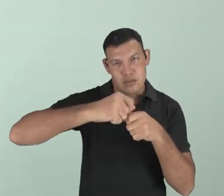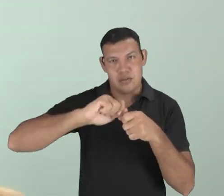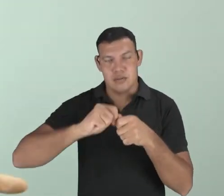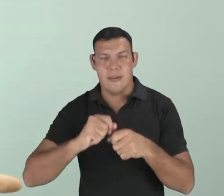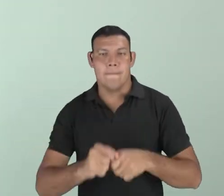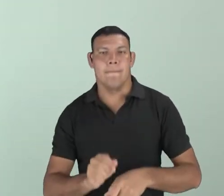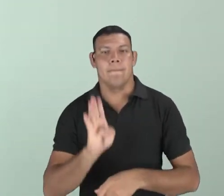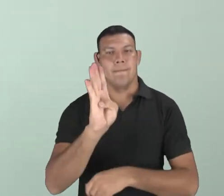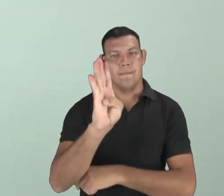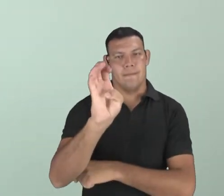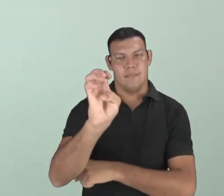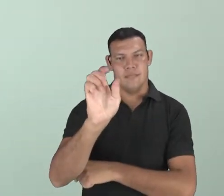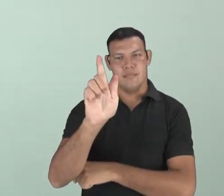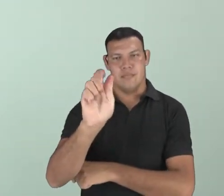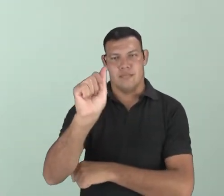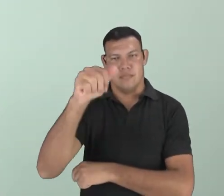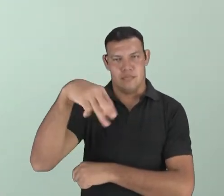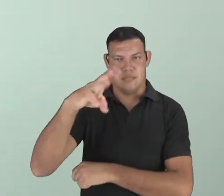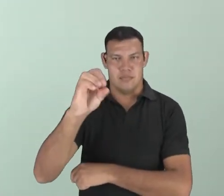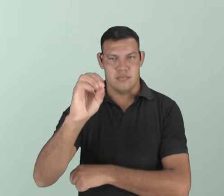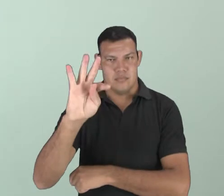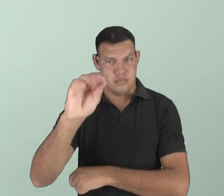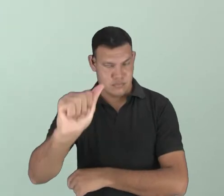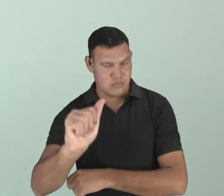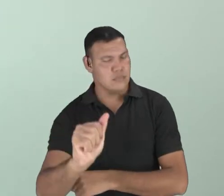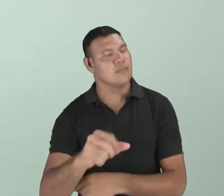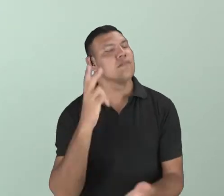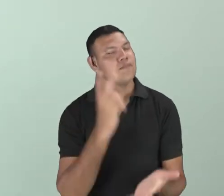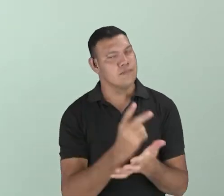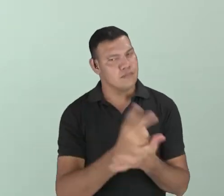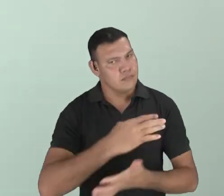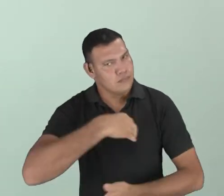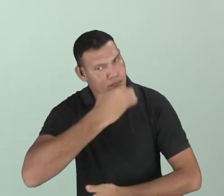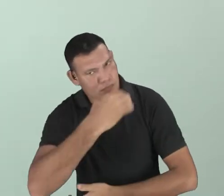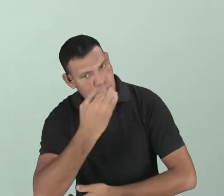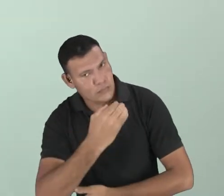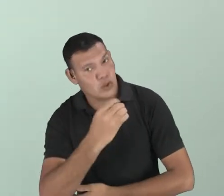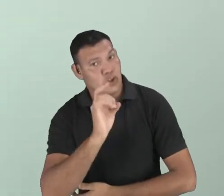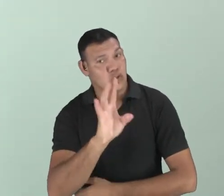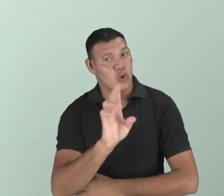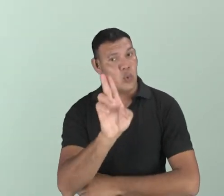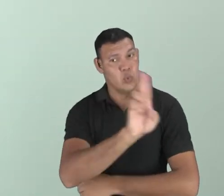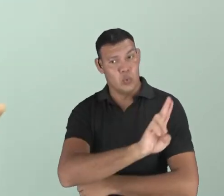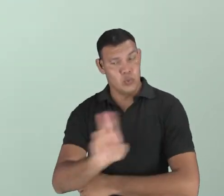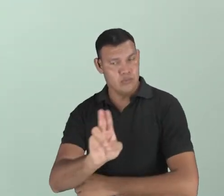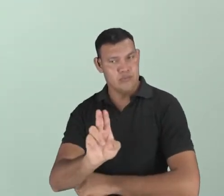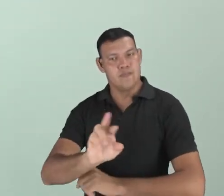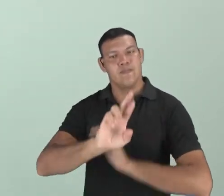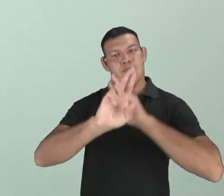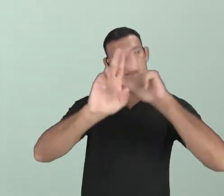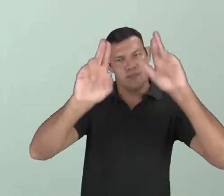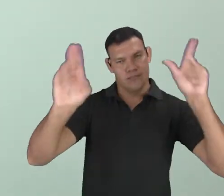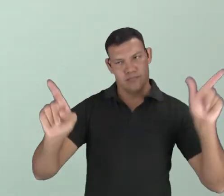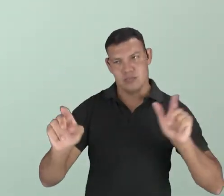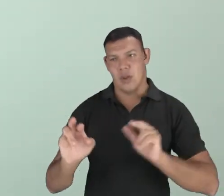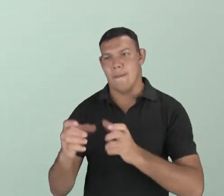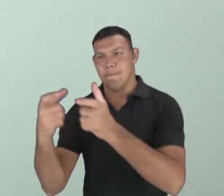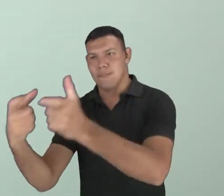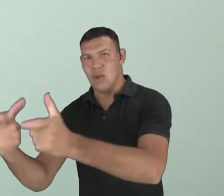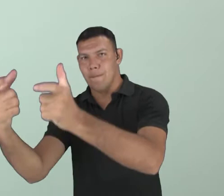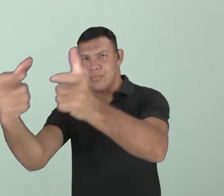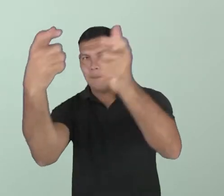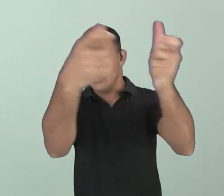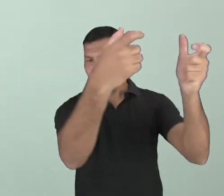bergamota, mexerica. Tudo é a mesma fruta, só com palavras diferentes em determinadas regiões.